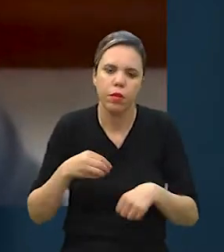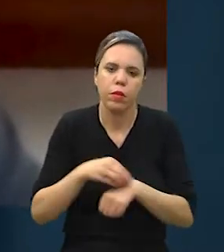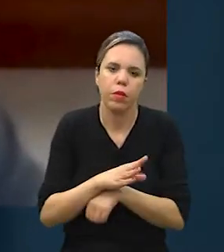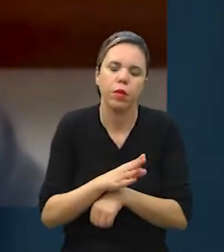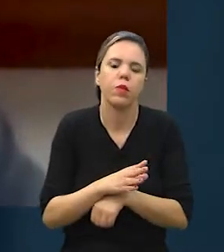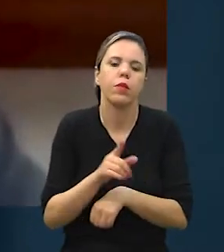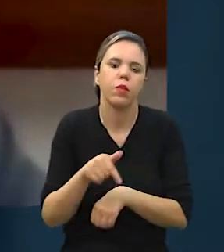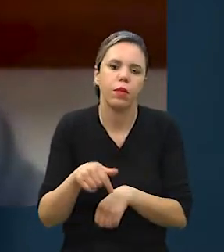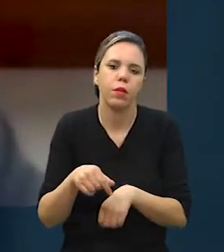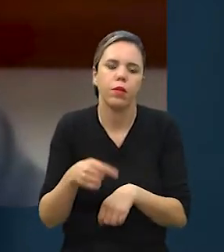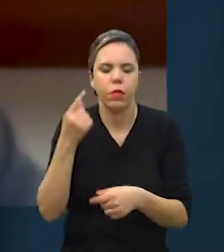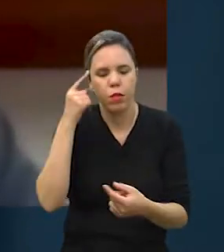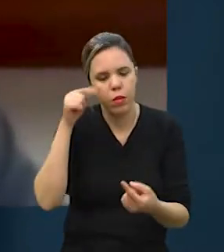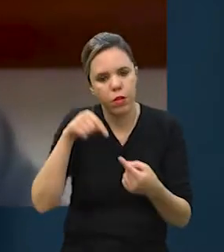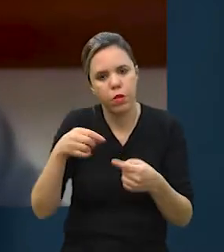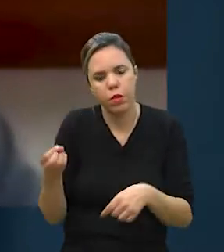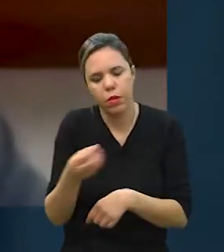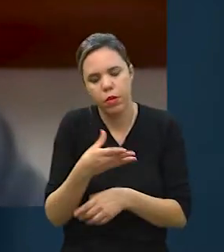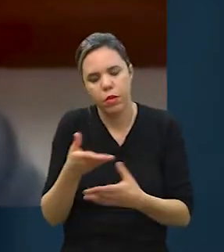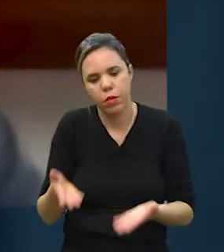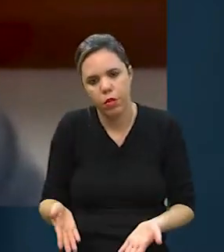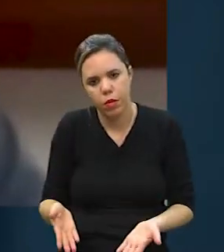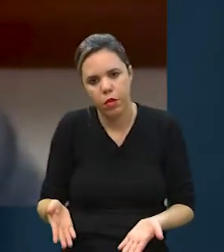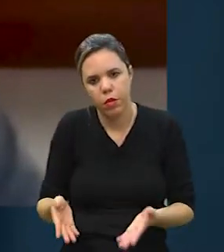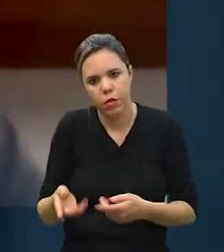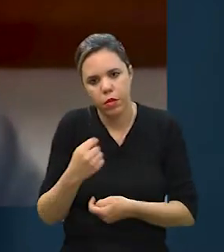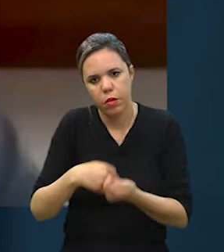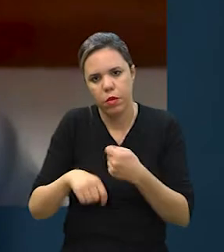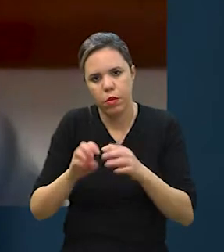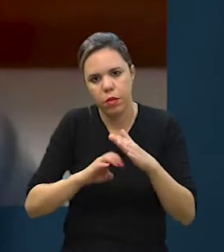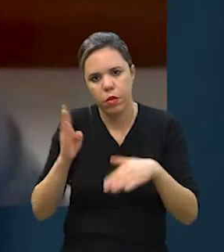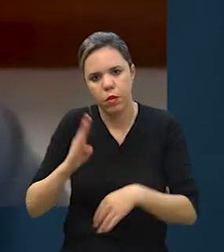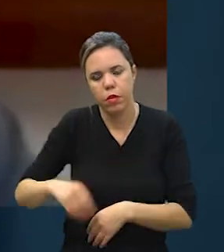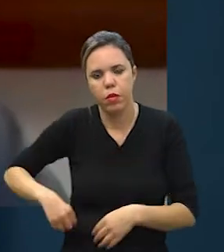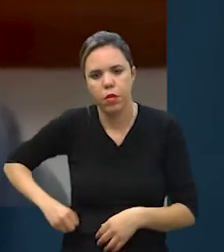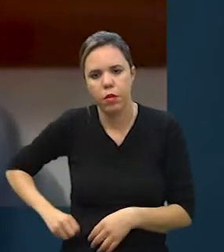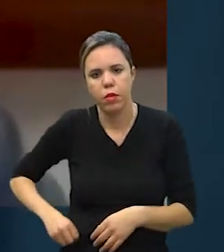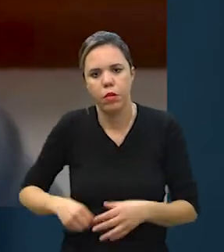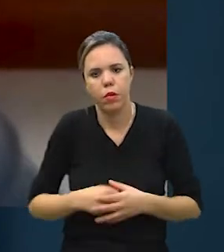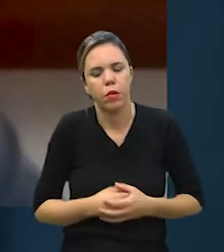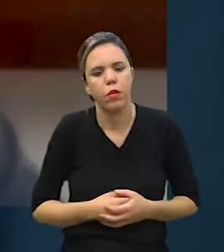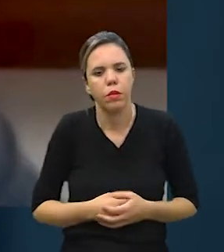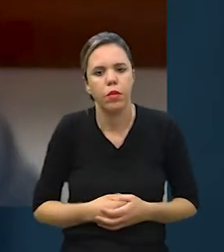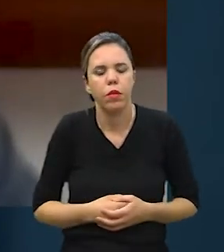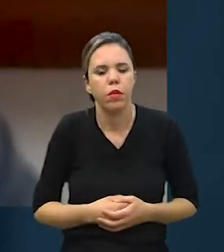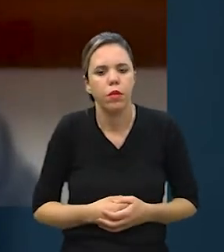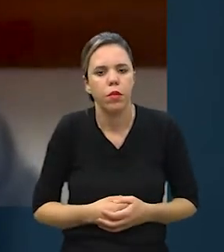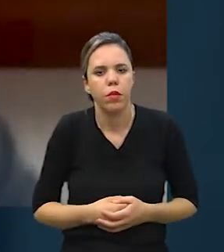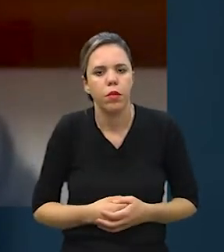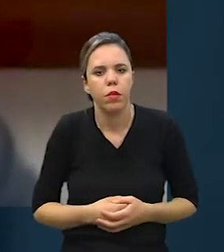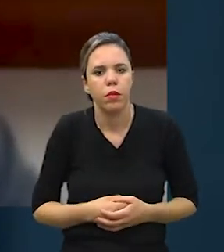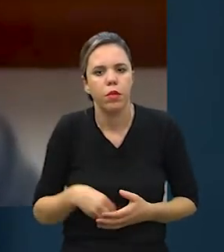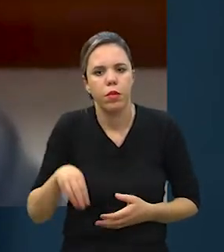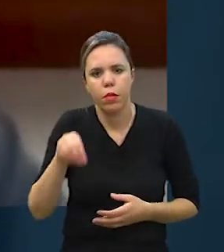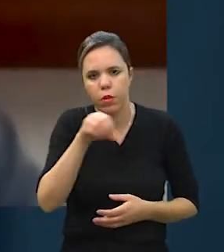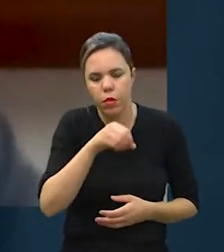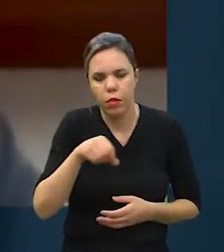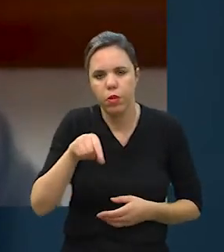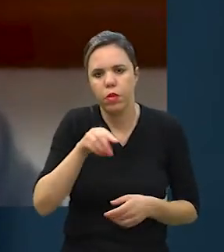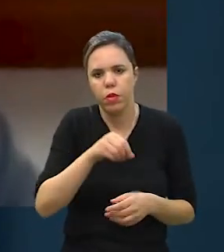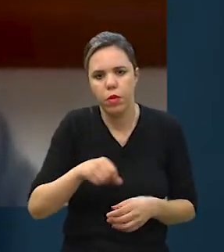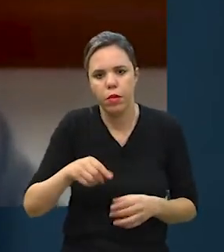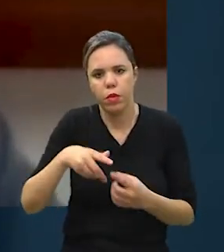quer trazer essas ideias novas para o mercado brasileiro. Além dessa parte dos tompeiros